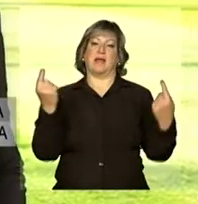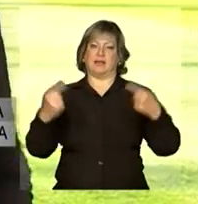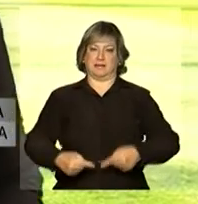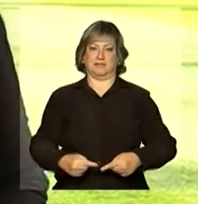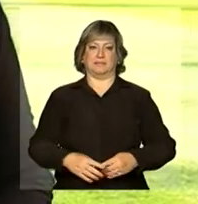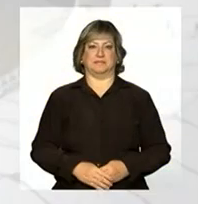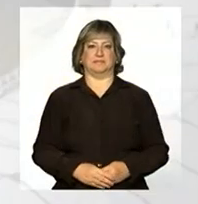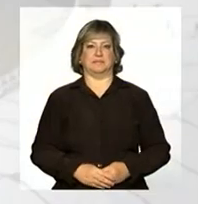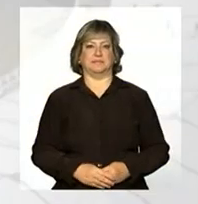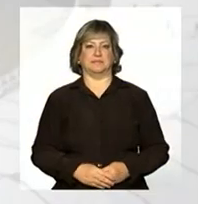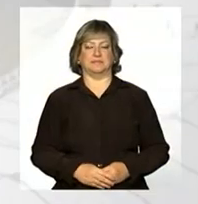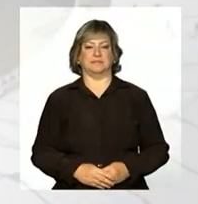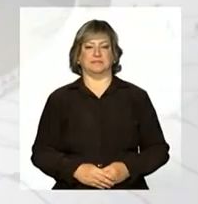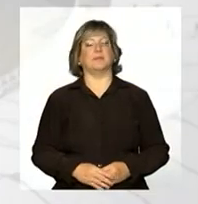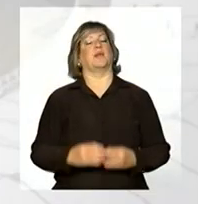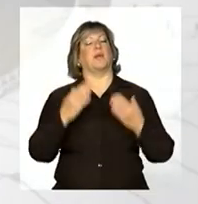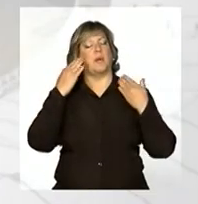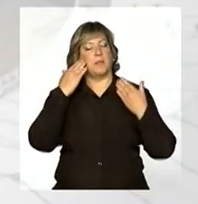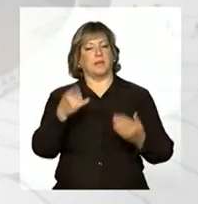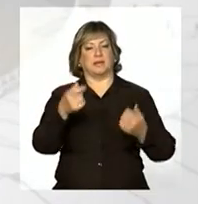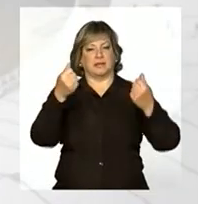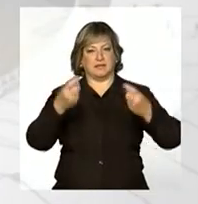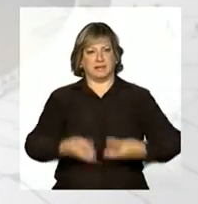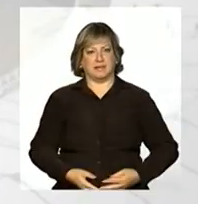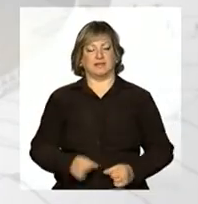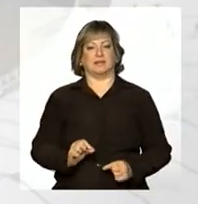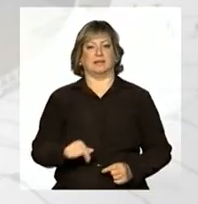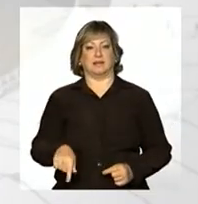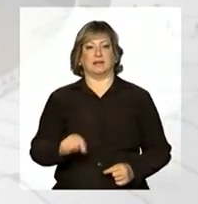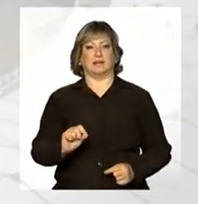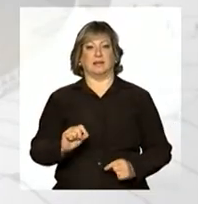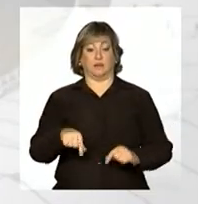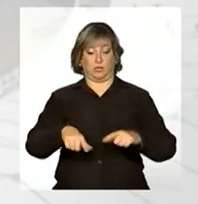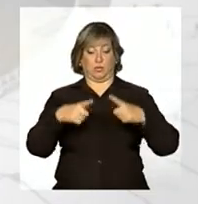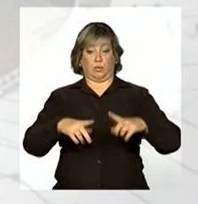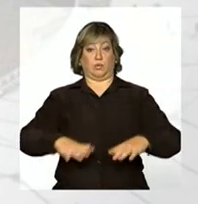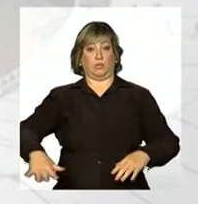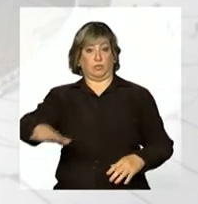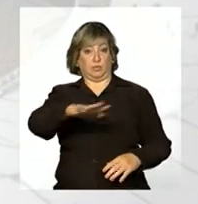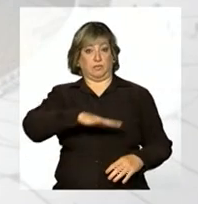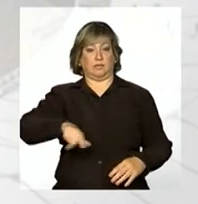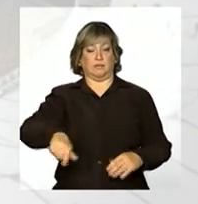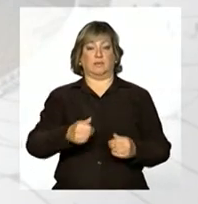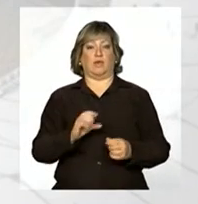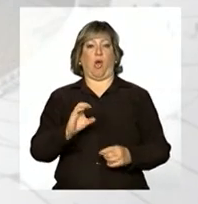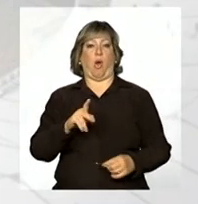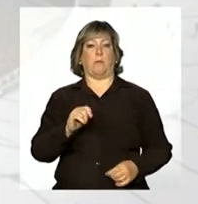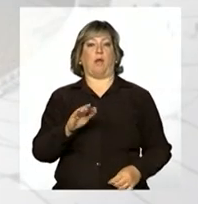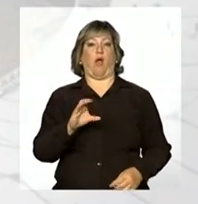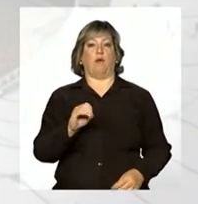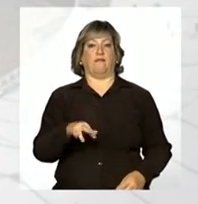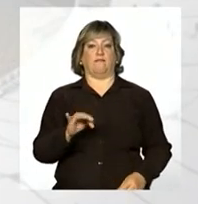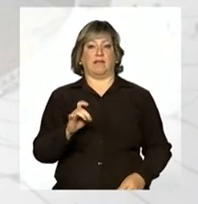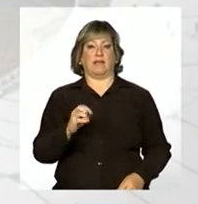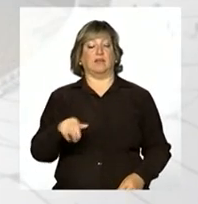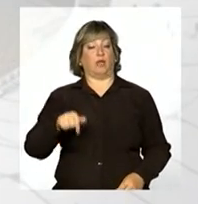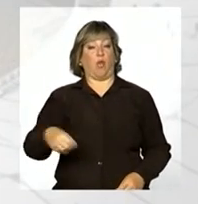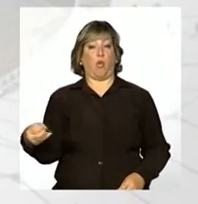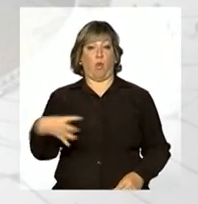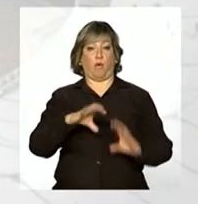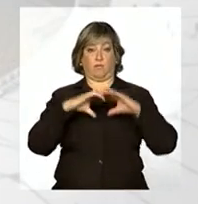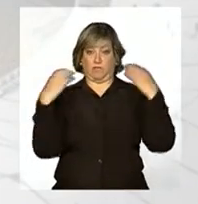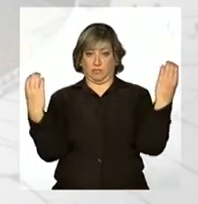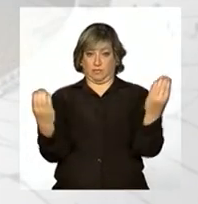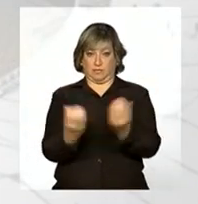Daniela. Obrigada, Daniela. Palco da abertura da Copa das Confederações, o novo Estádio Nacional de